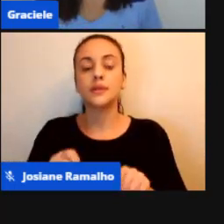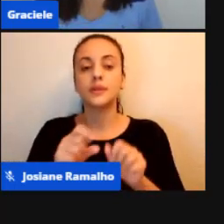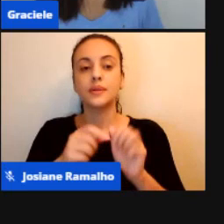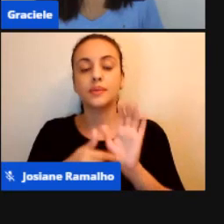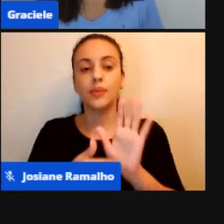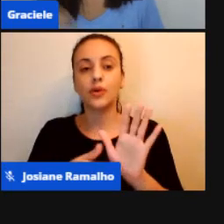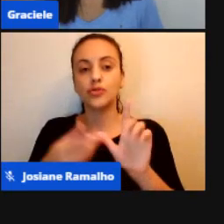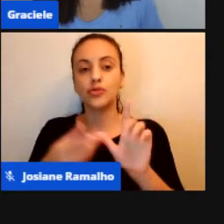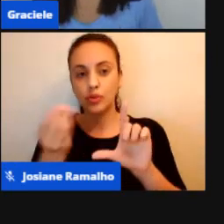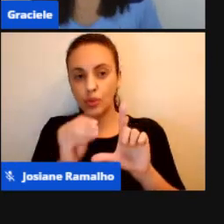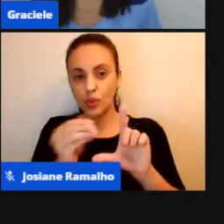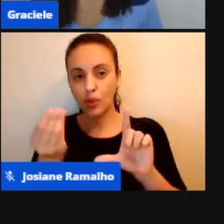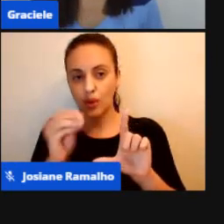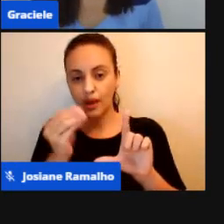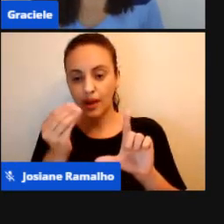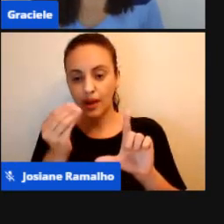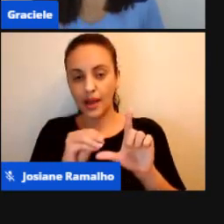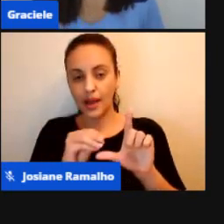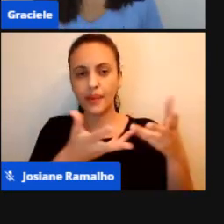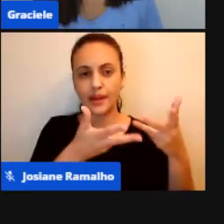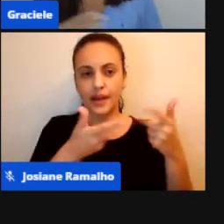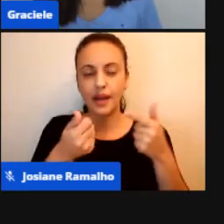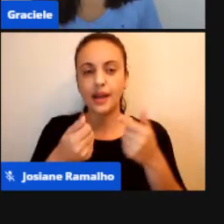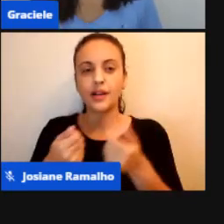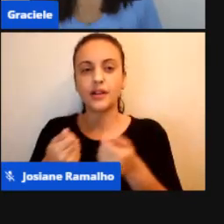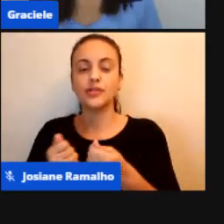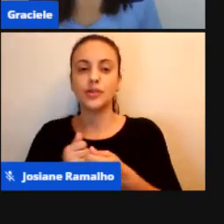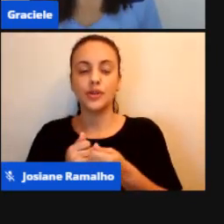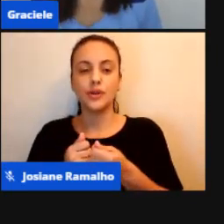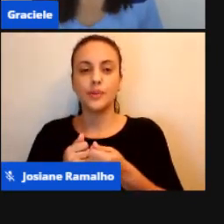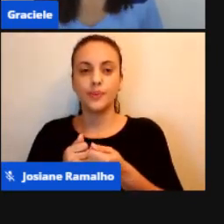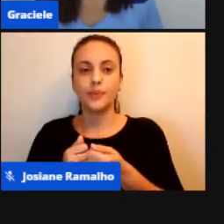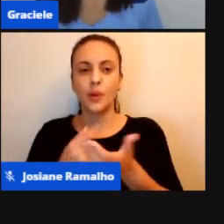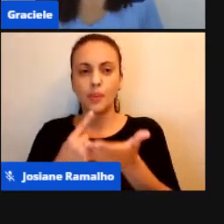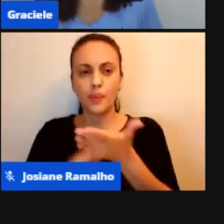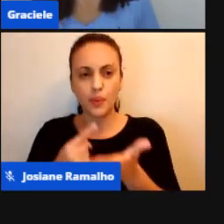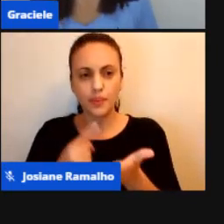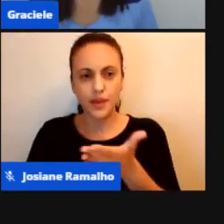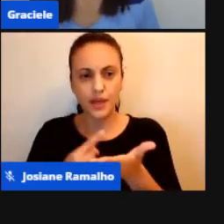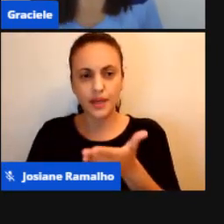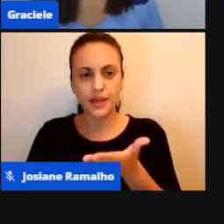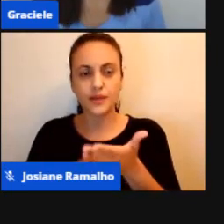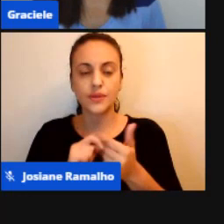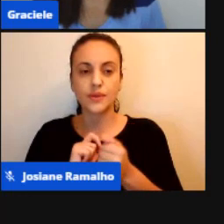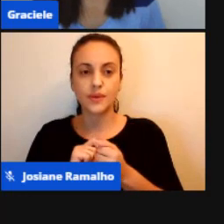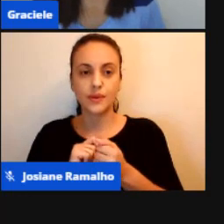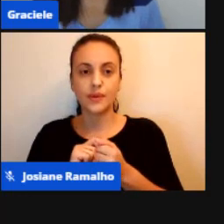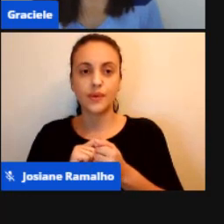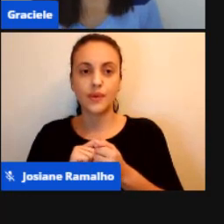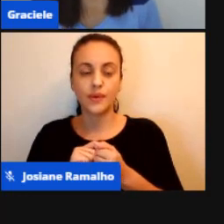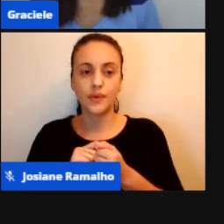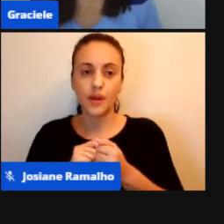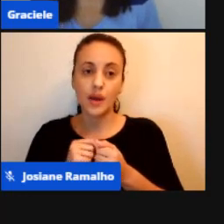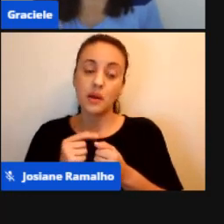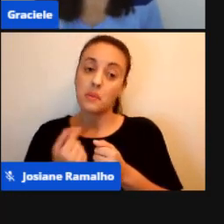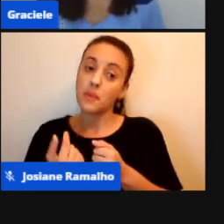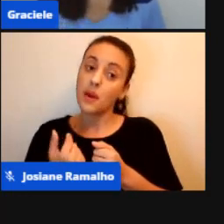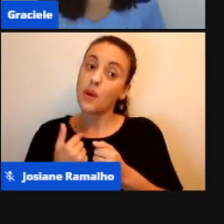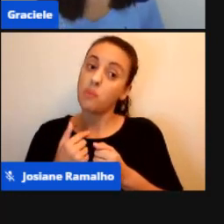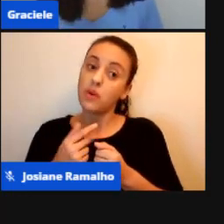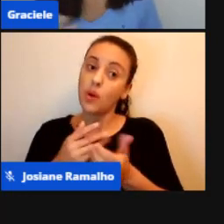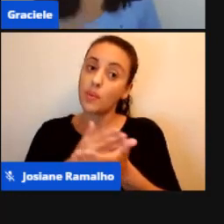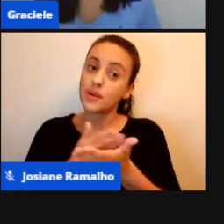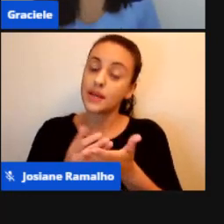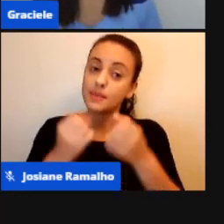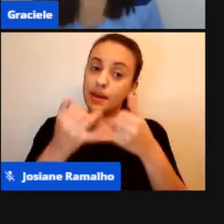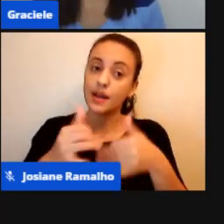comprometimento. Eu iria até falar sobre avaliação através de rubricas, né?